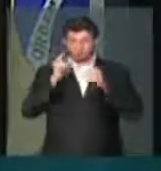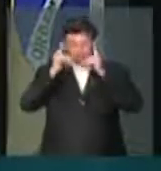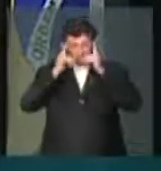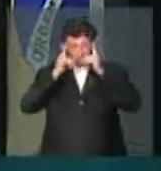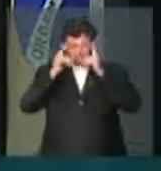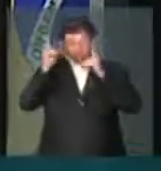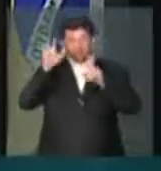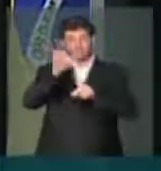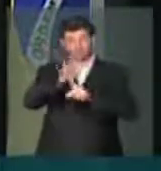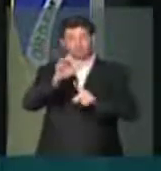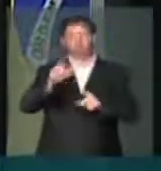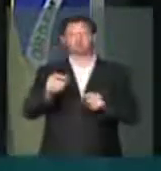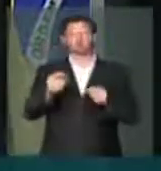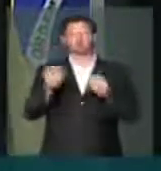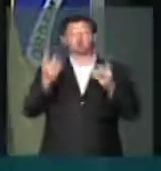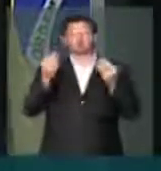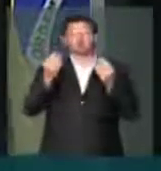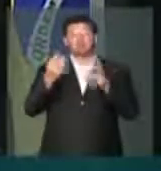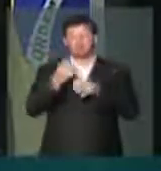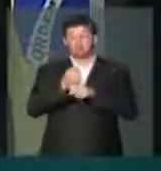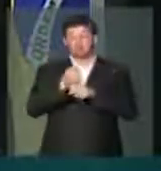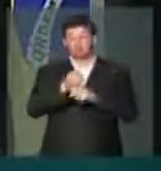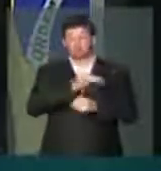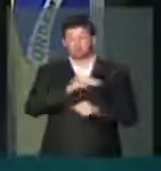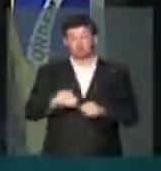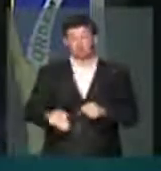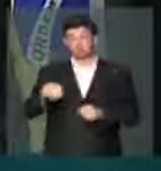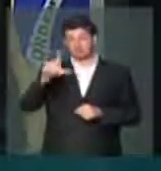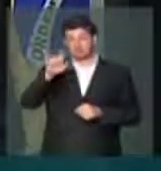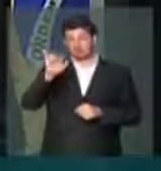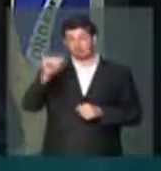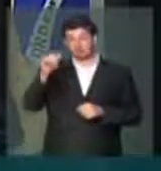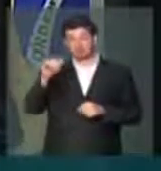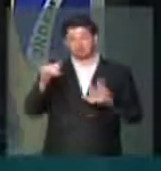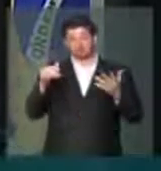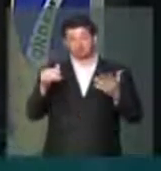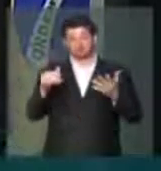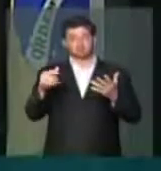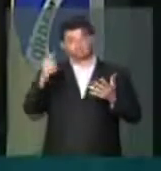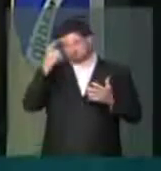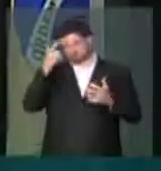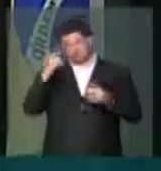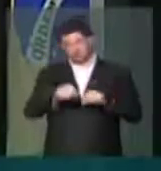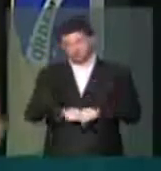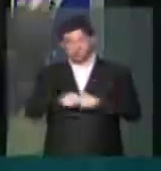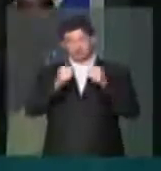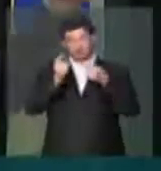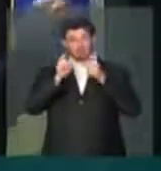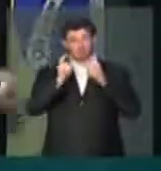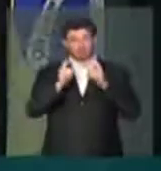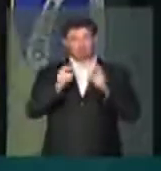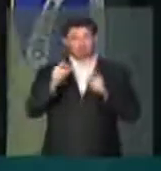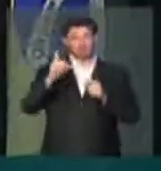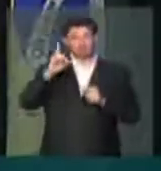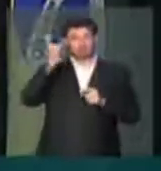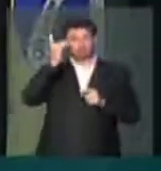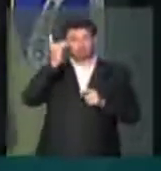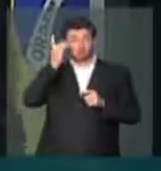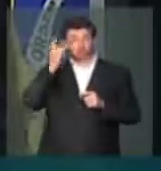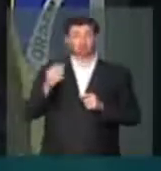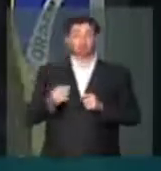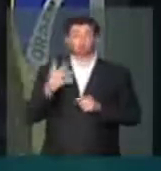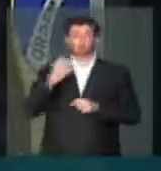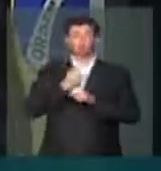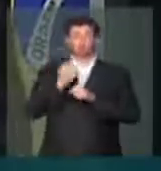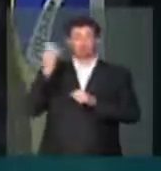reflete o tamanho da conta que o ministro Levi encontra que ficou no rumo da administração de Ima Rousseff nos seus